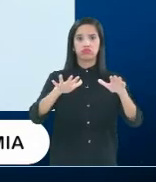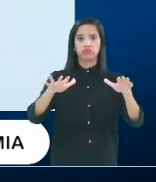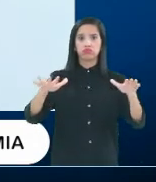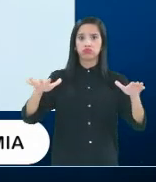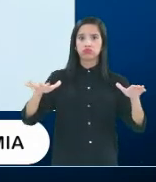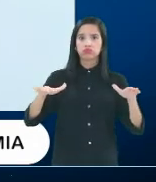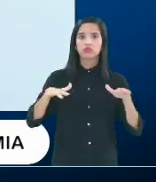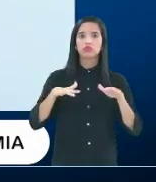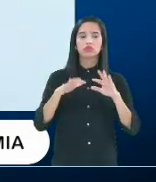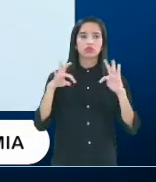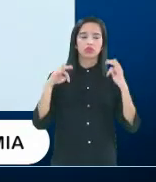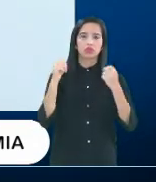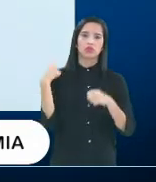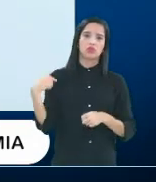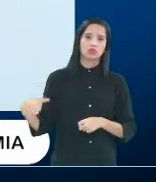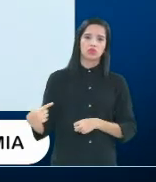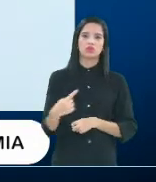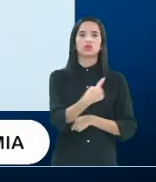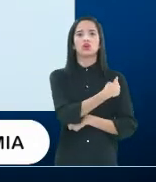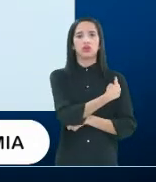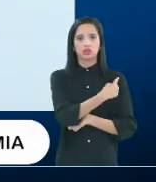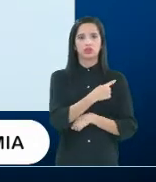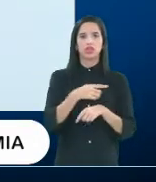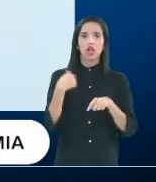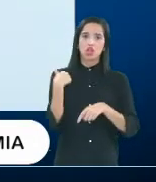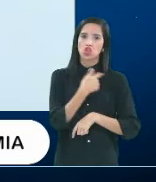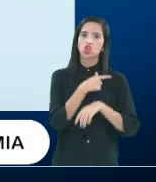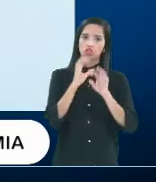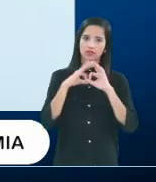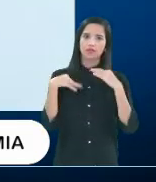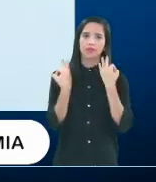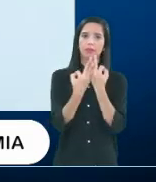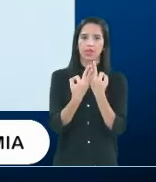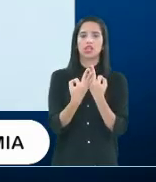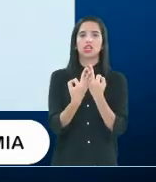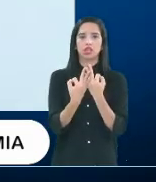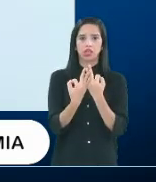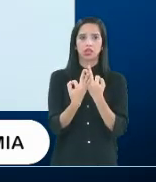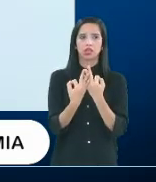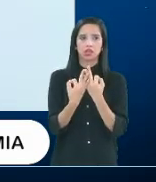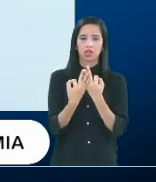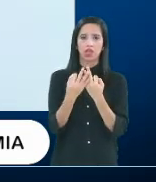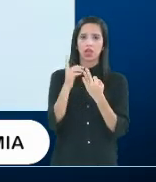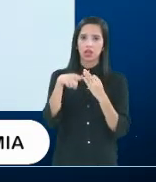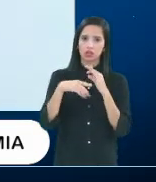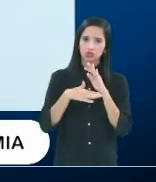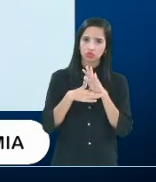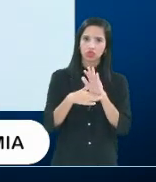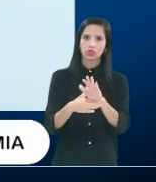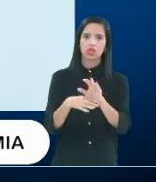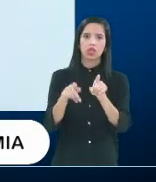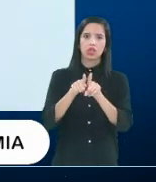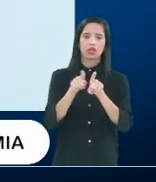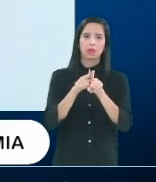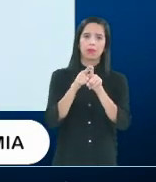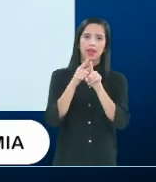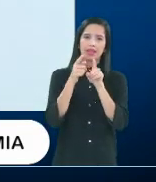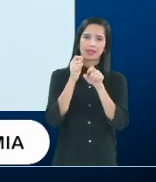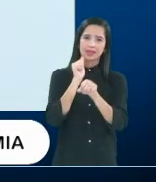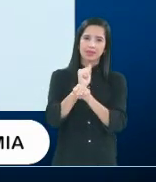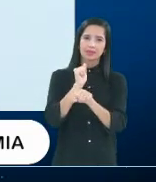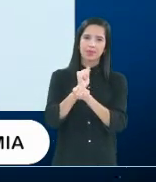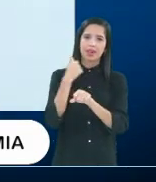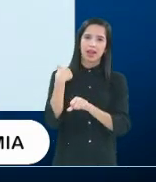a nós, a nossa família. É contribuindo com isso, e, aí, aguardar a nossa vez de